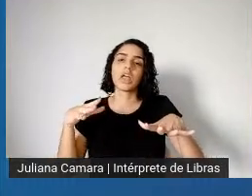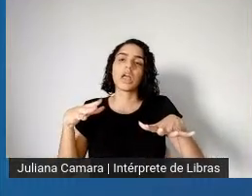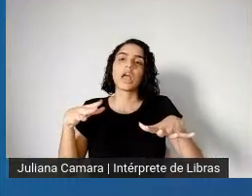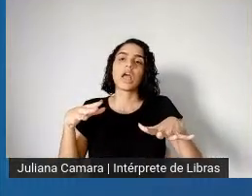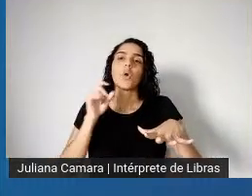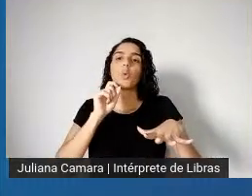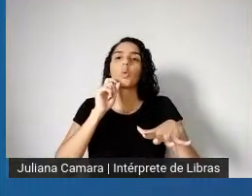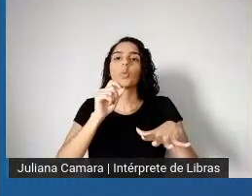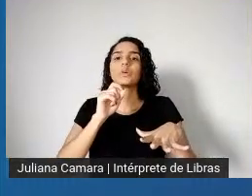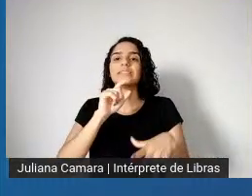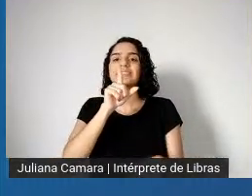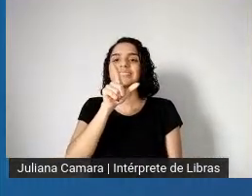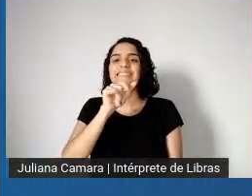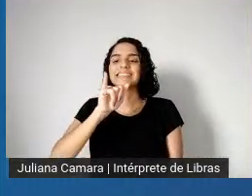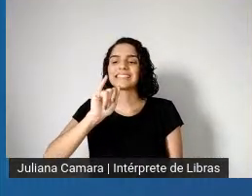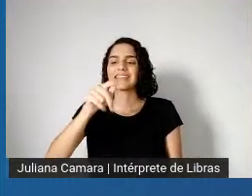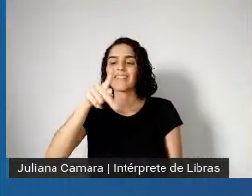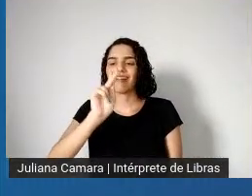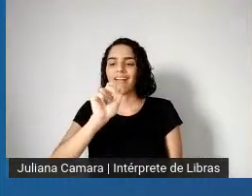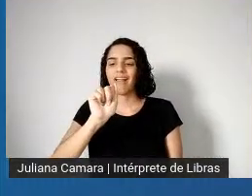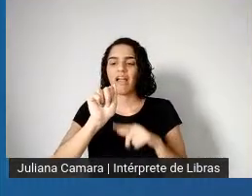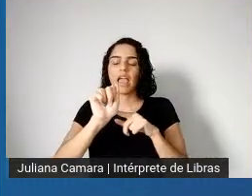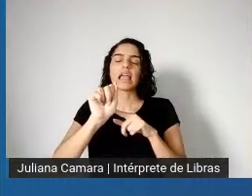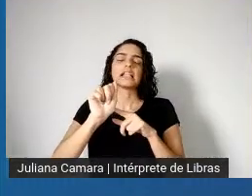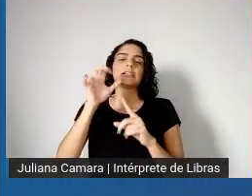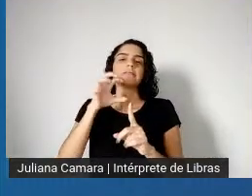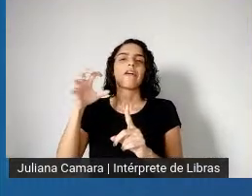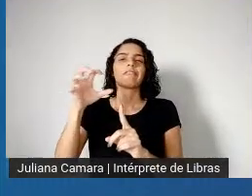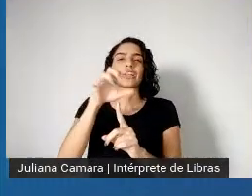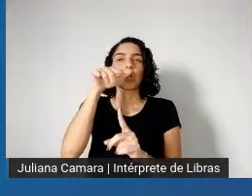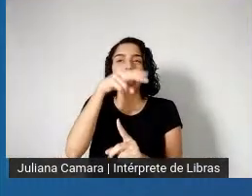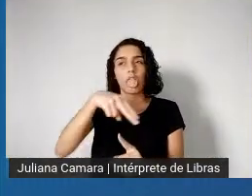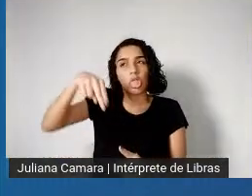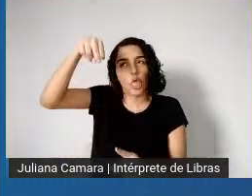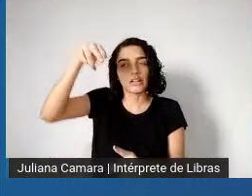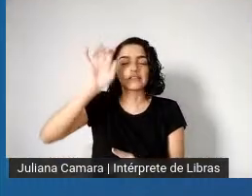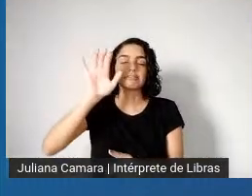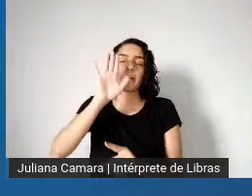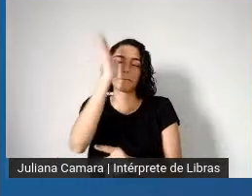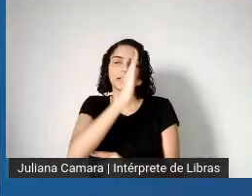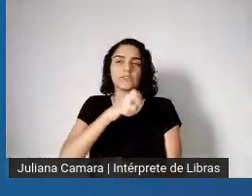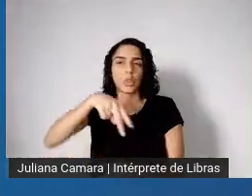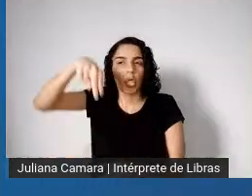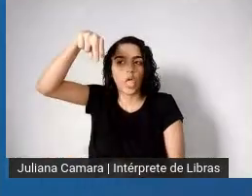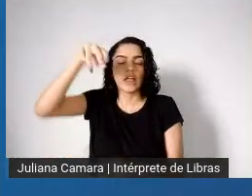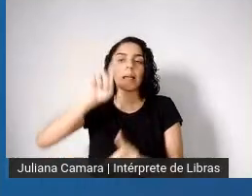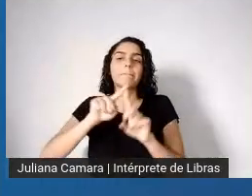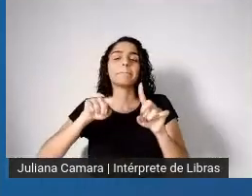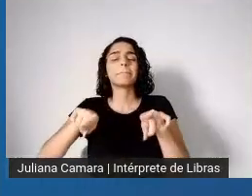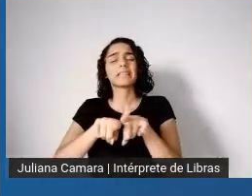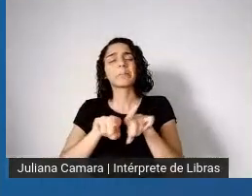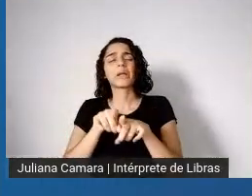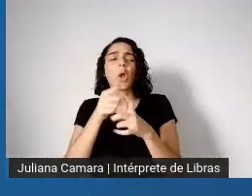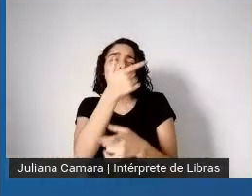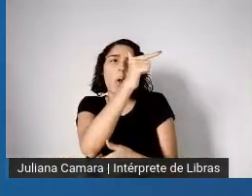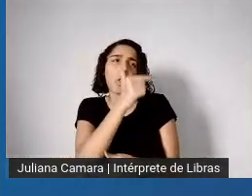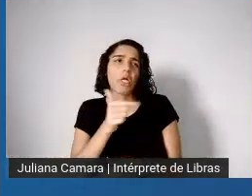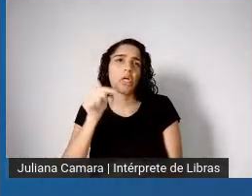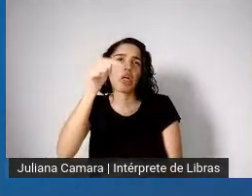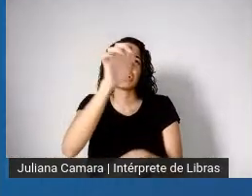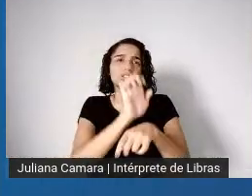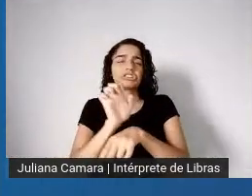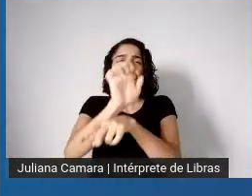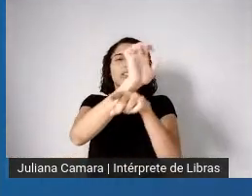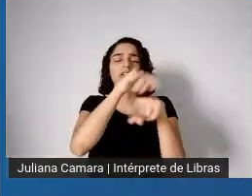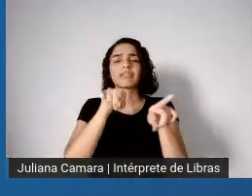zika, né, que afetou principalmente aqui a região nordeste do Brasil, mas outras regiões também foram duramente afetadas, né.